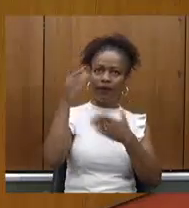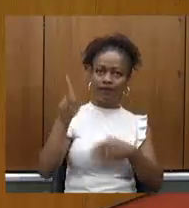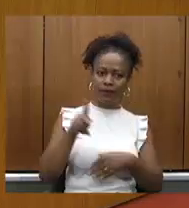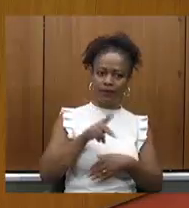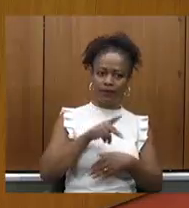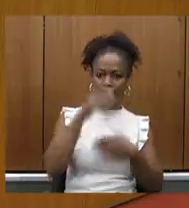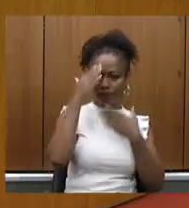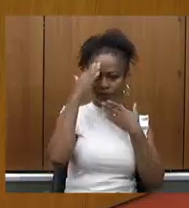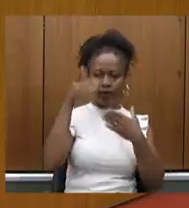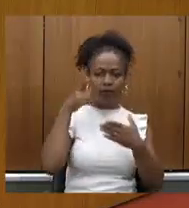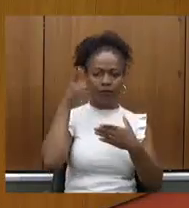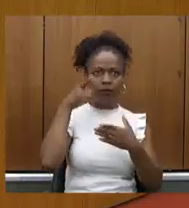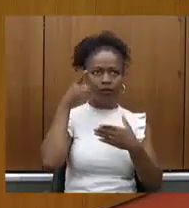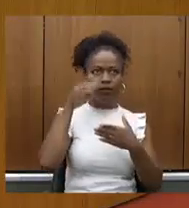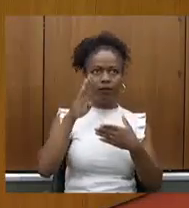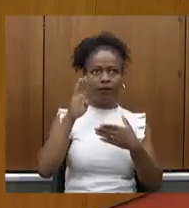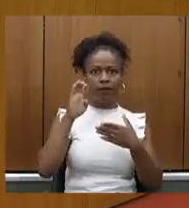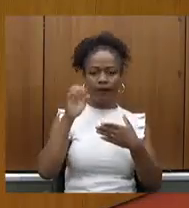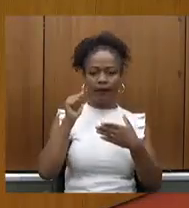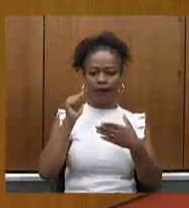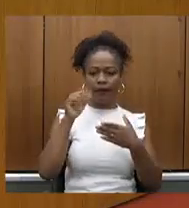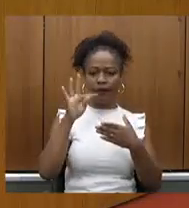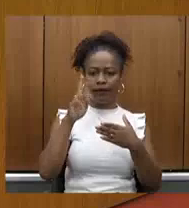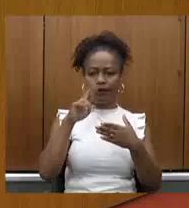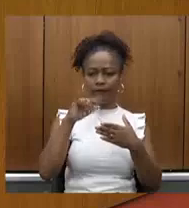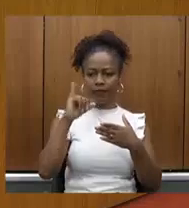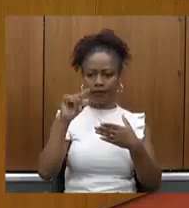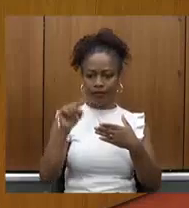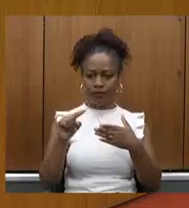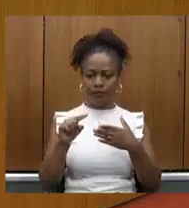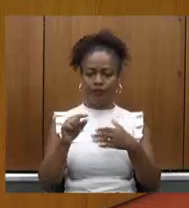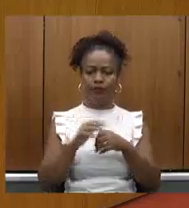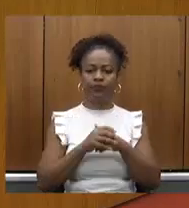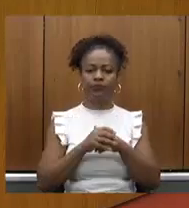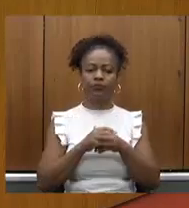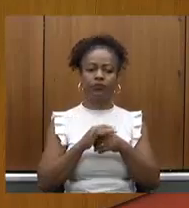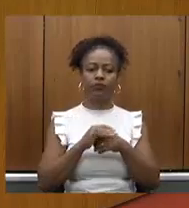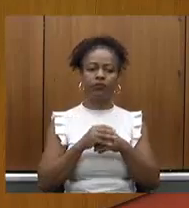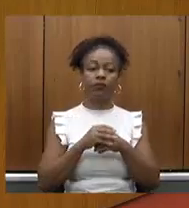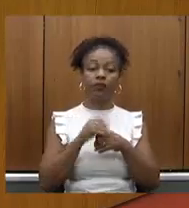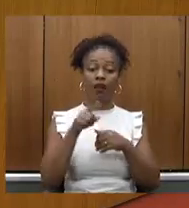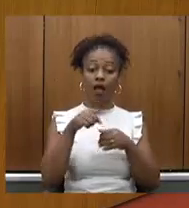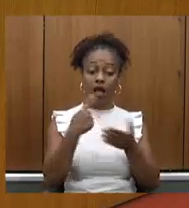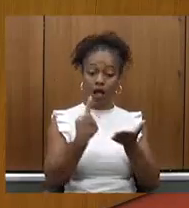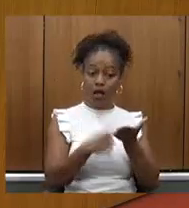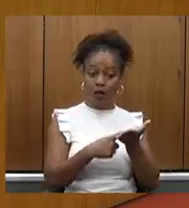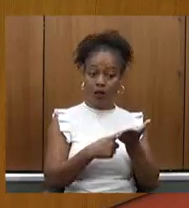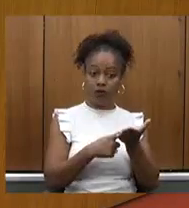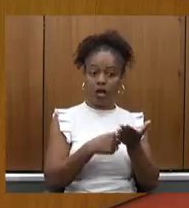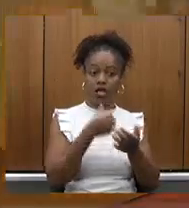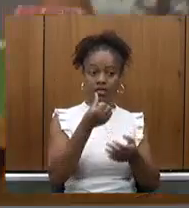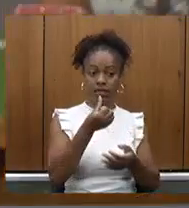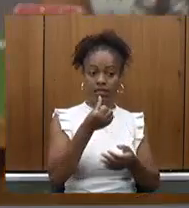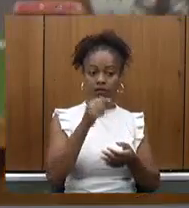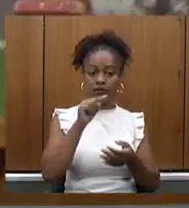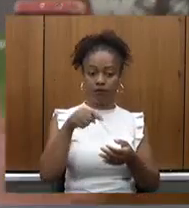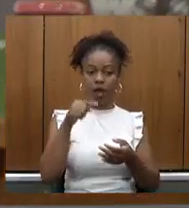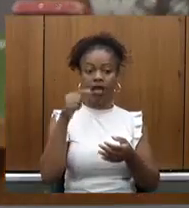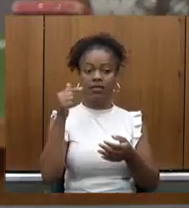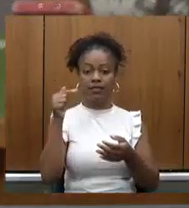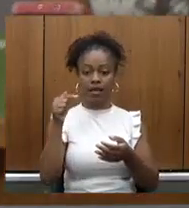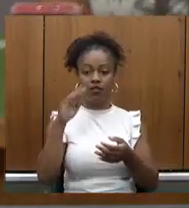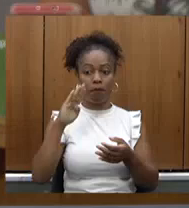Beatriz então esse acordo é um acordo histórico 6.7 bilhões de reais deputada nós temos